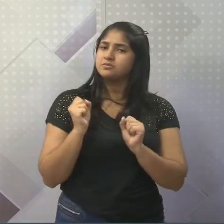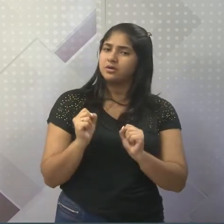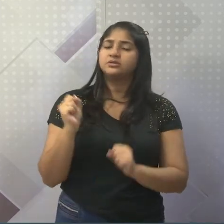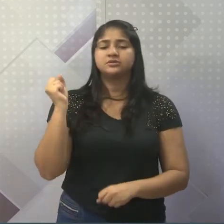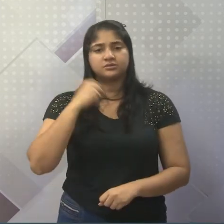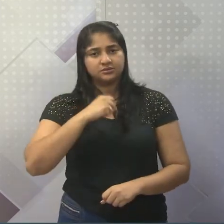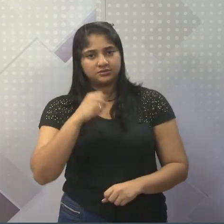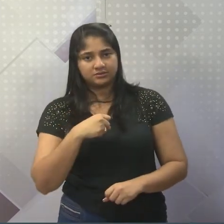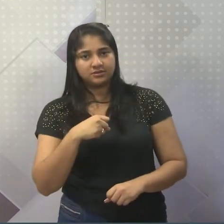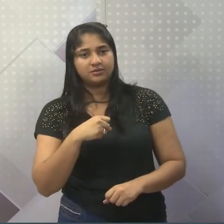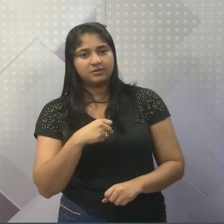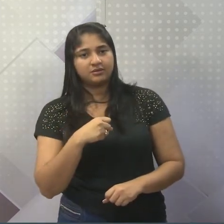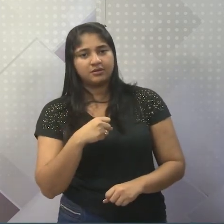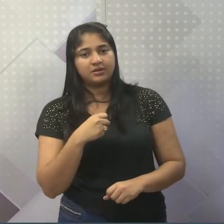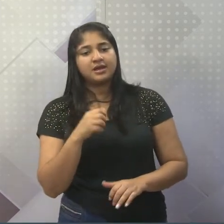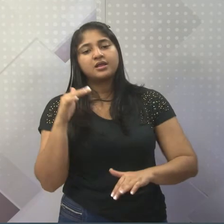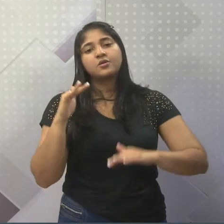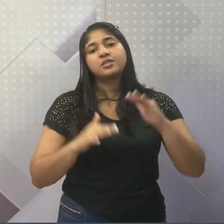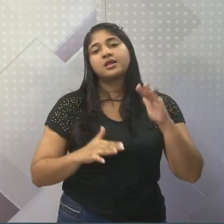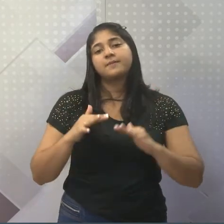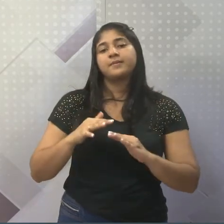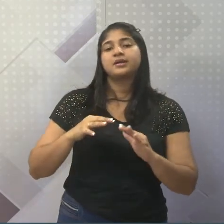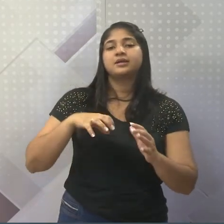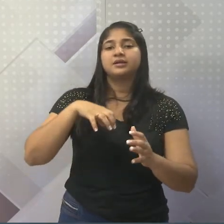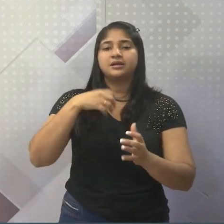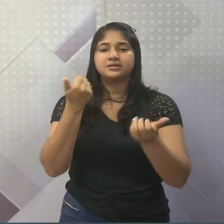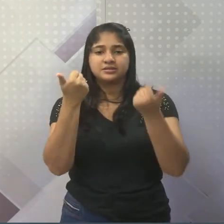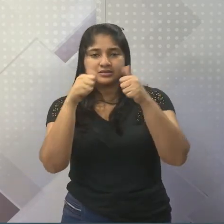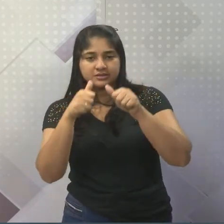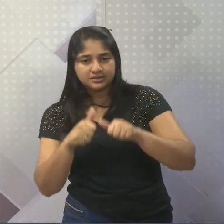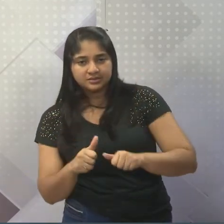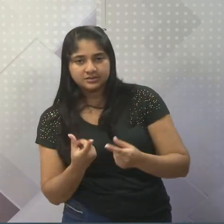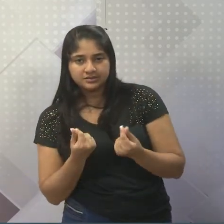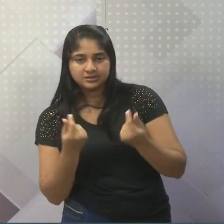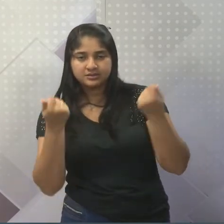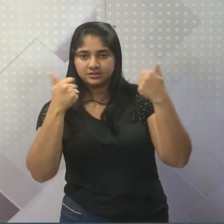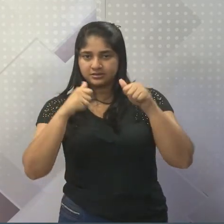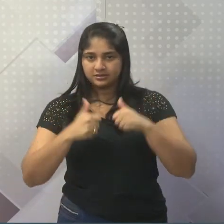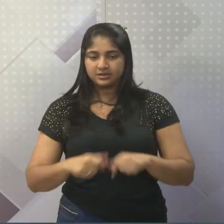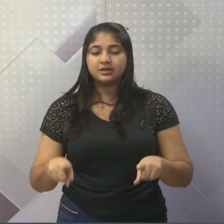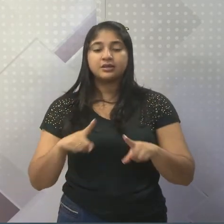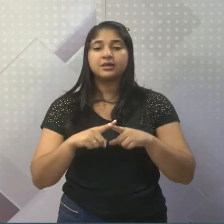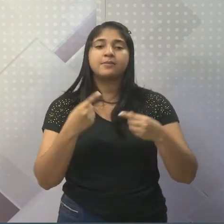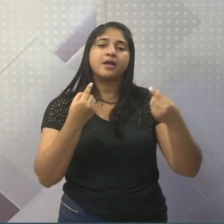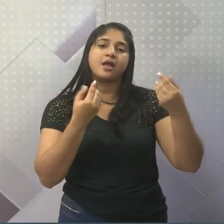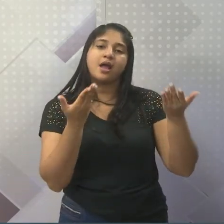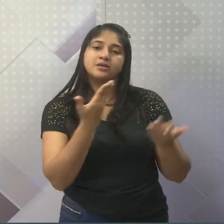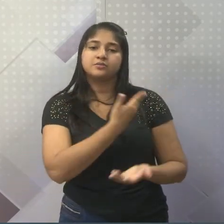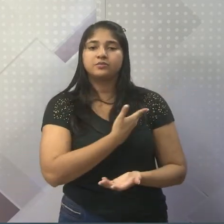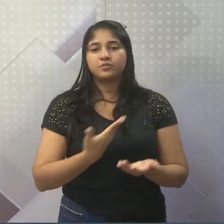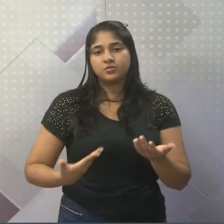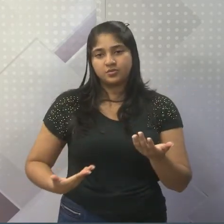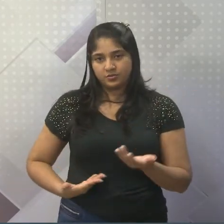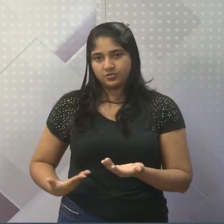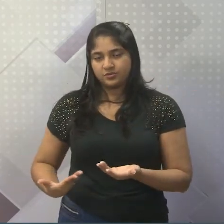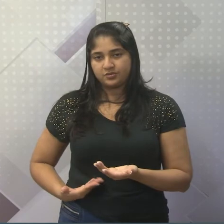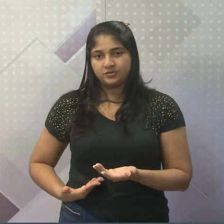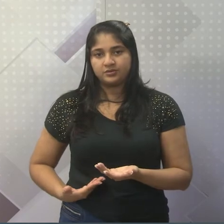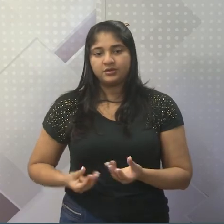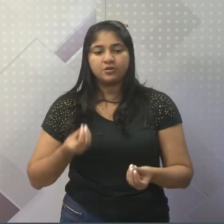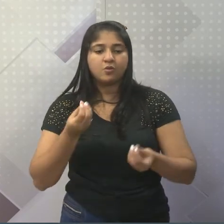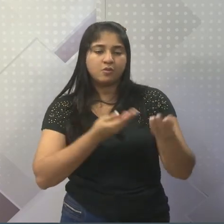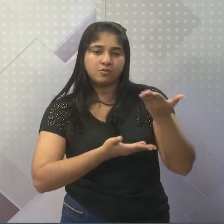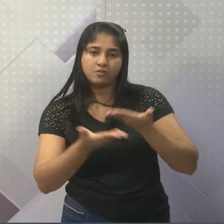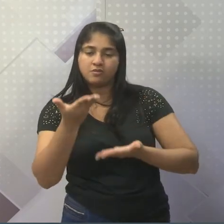É uma projeção. Vai depender das crises econômicas, vai depender das políticas públicas voltadas para o dinamismo da economia,